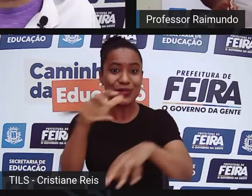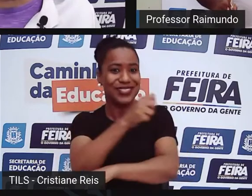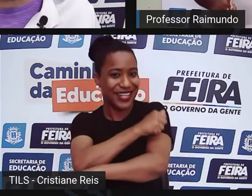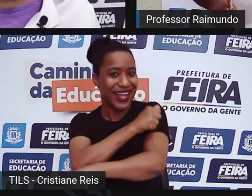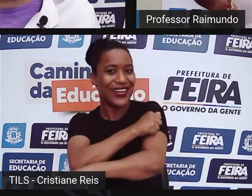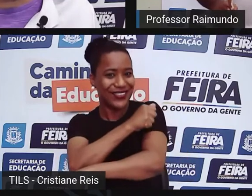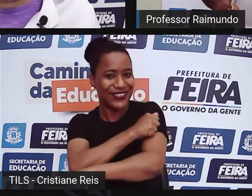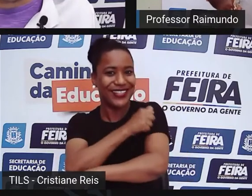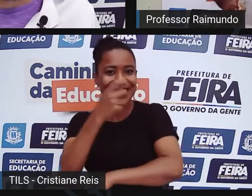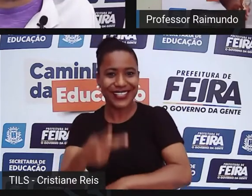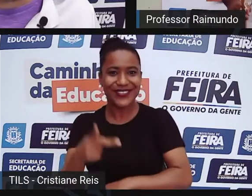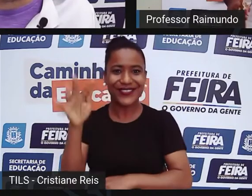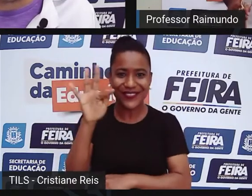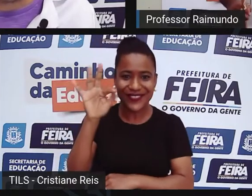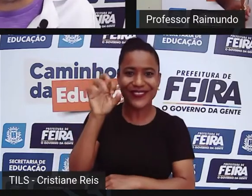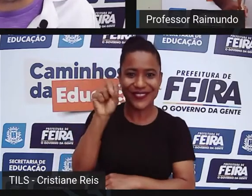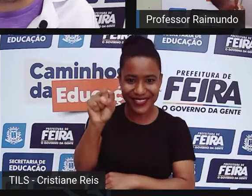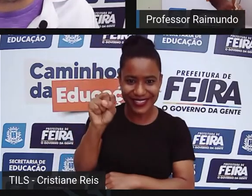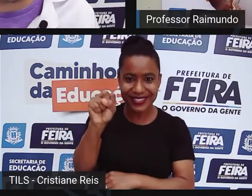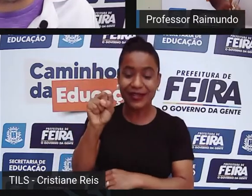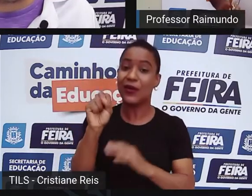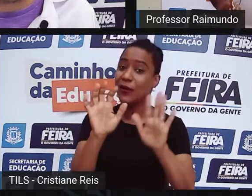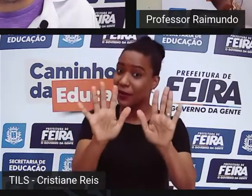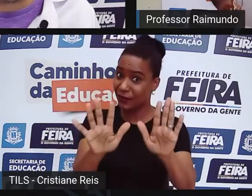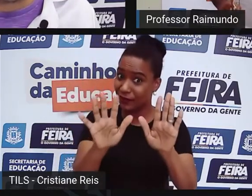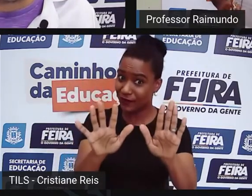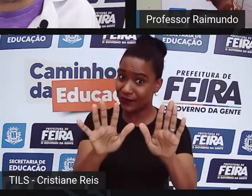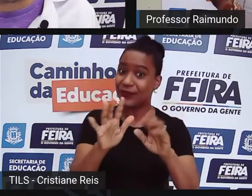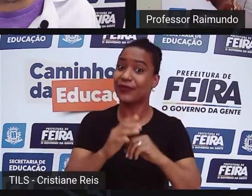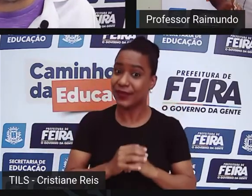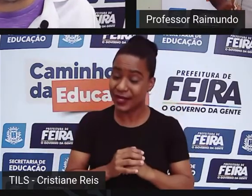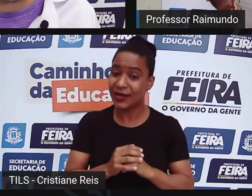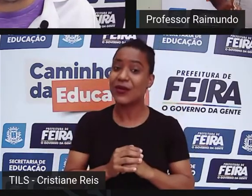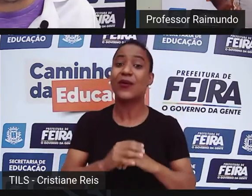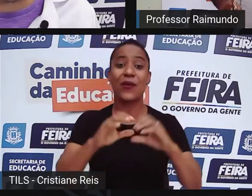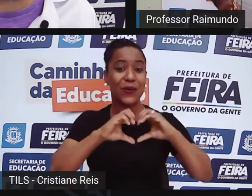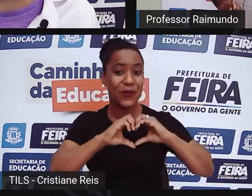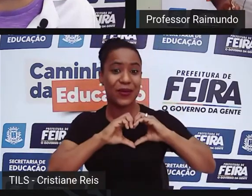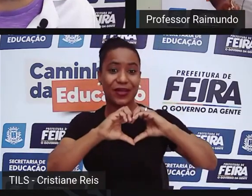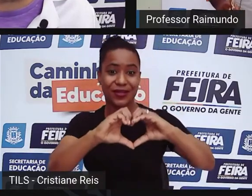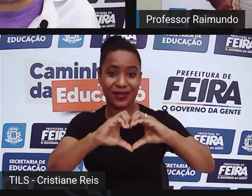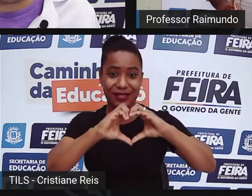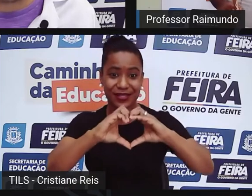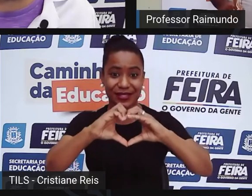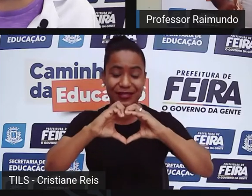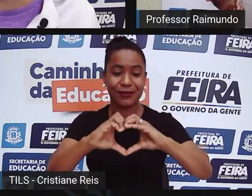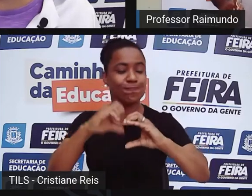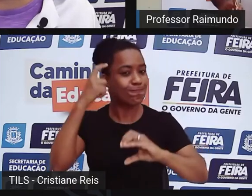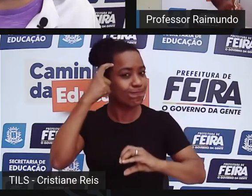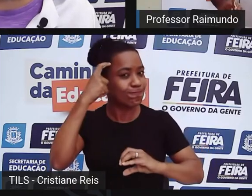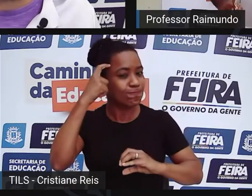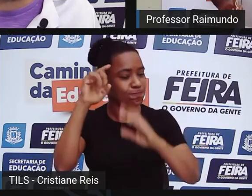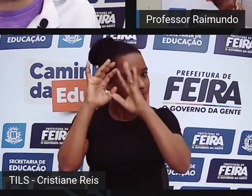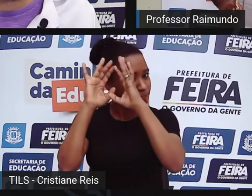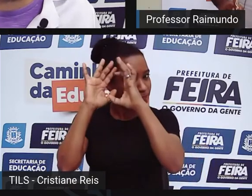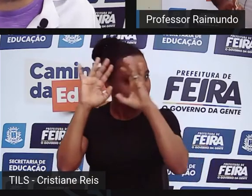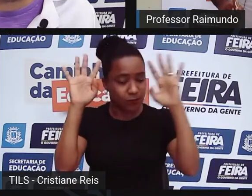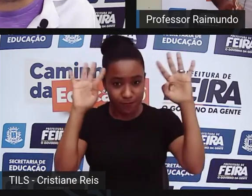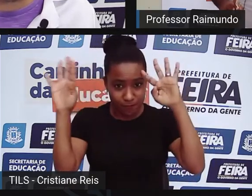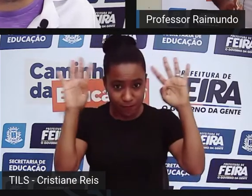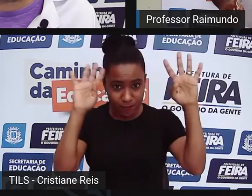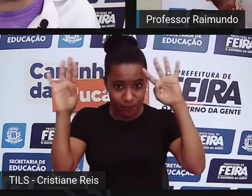Certo? Pessoal Leve para coração Para a mente de vocês É